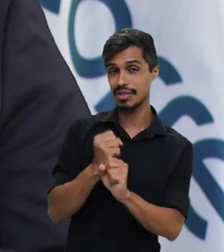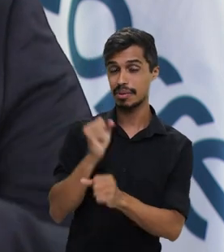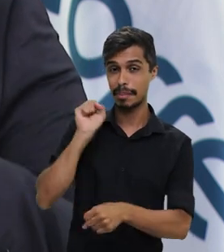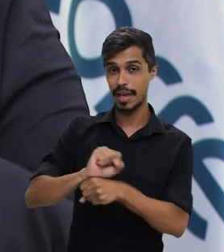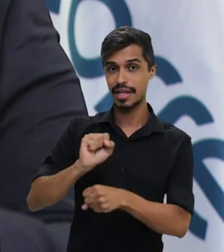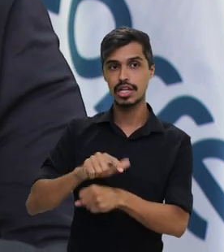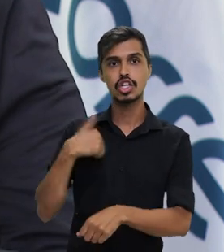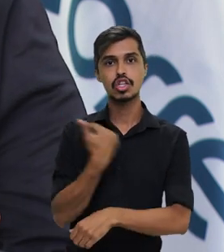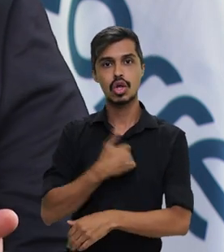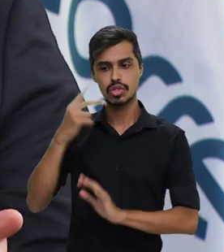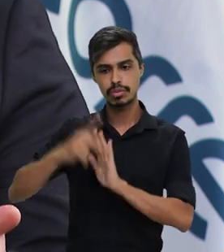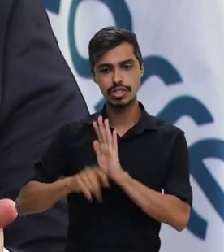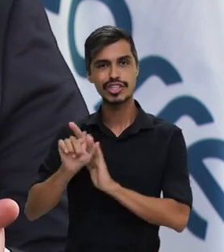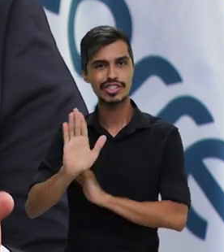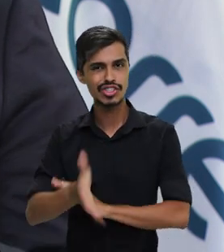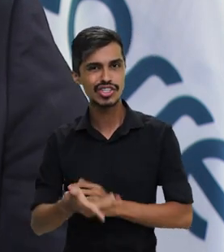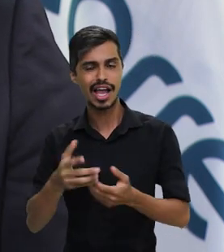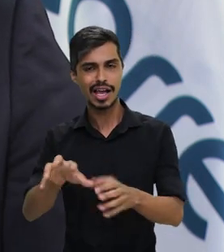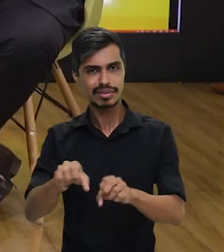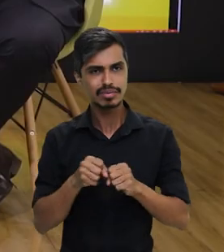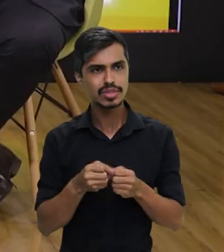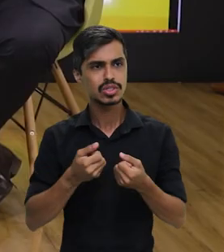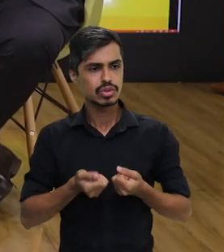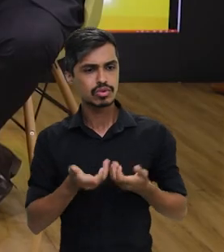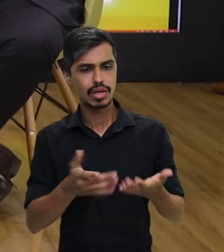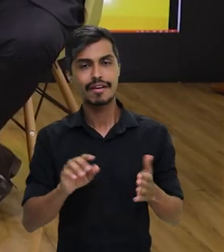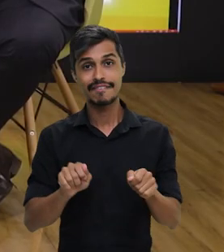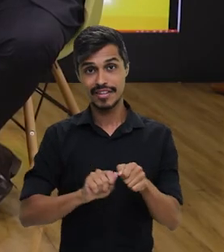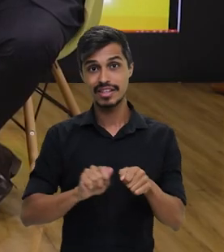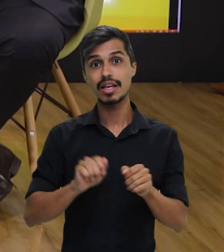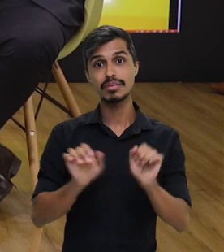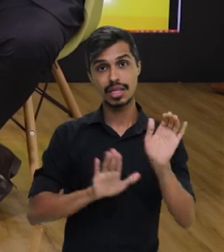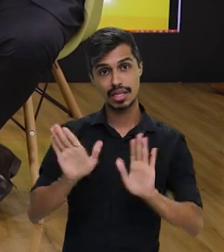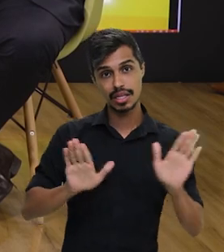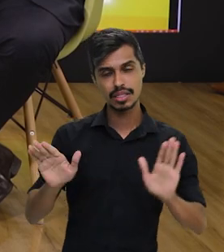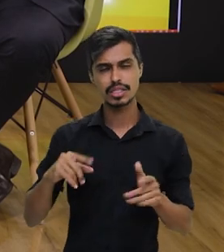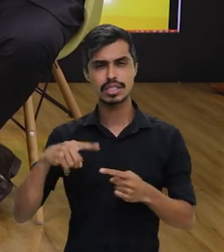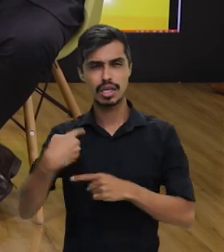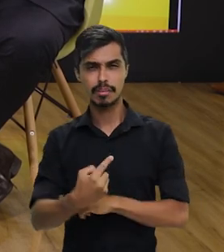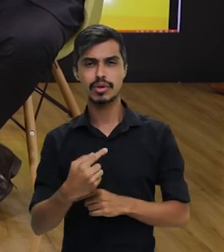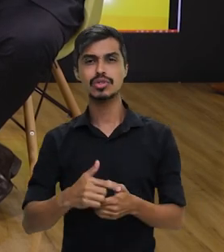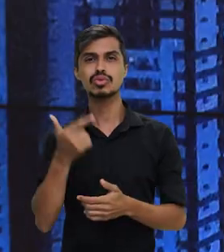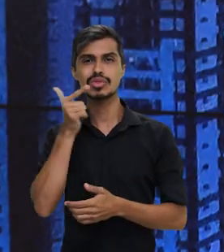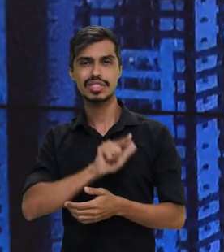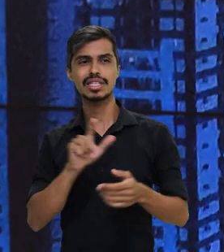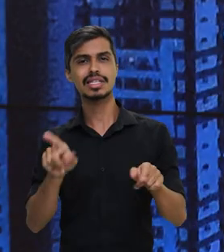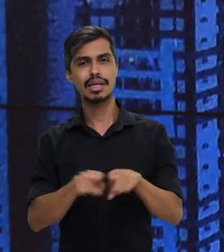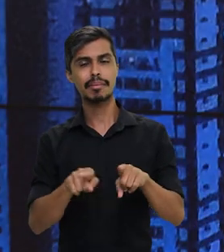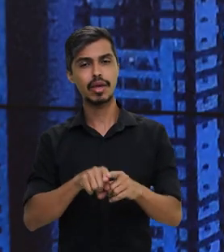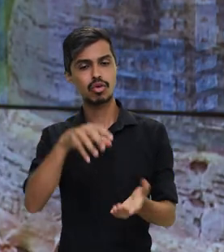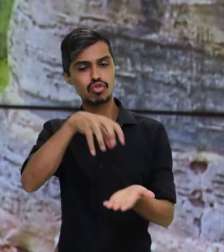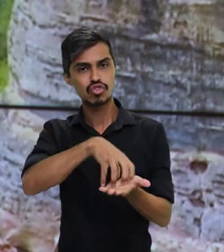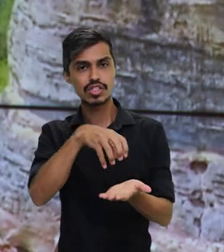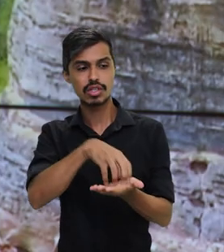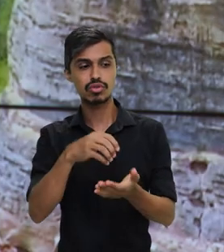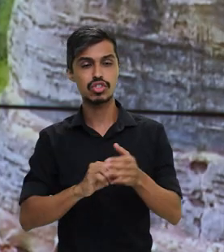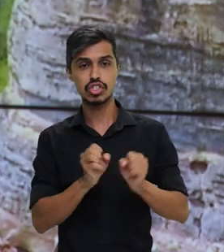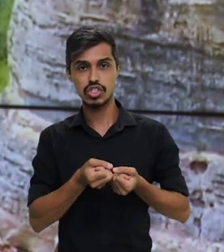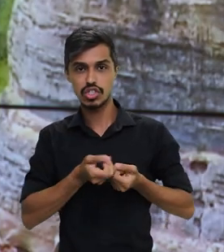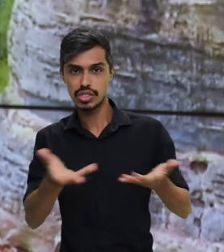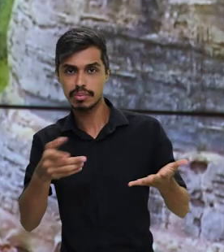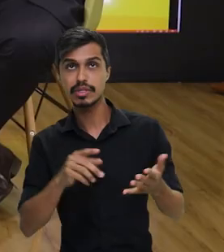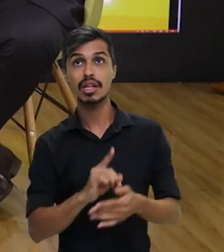papel, já fizemos a licitação. Vamos construir também um centro de distribuição no Maranhão, que também é uma